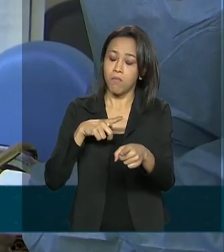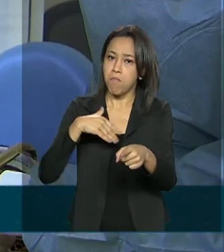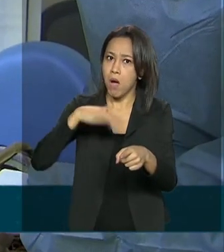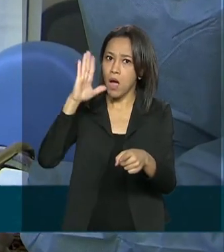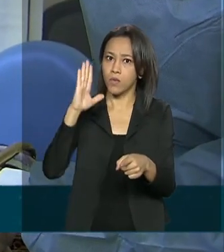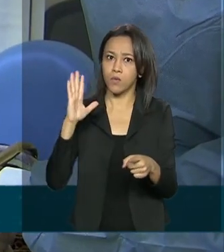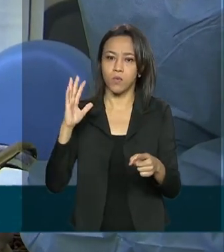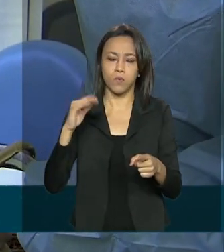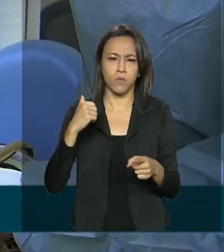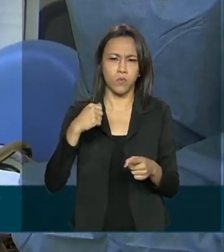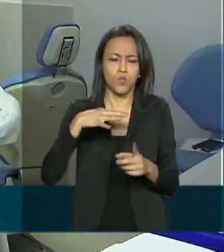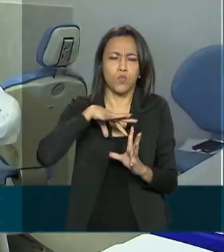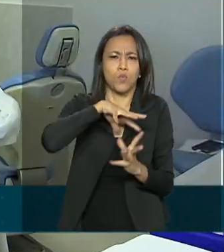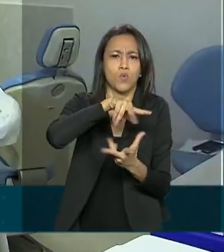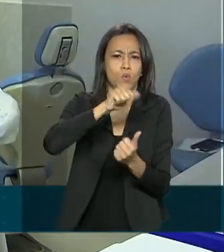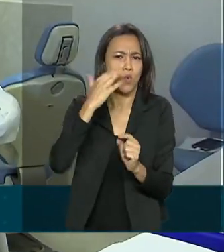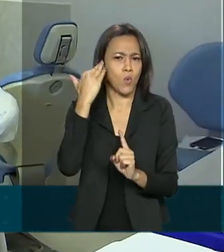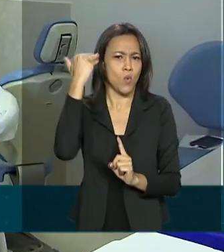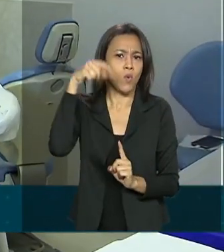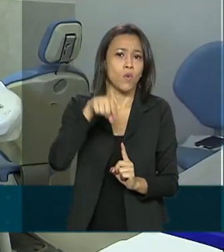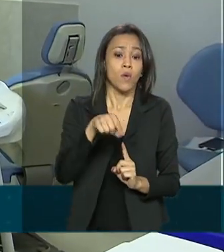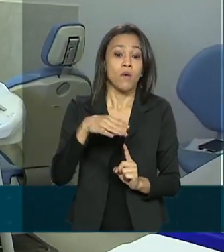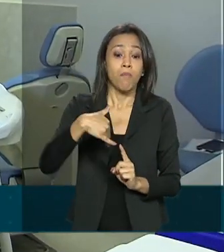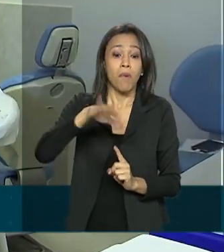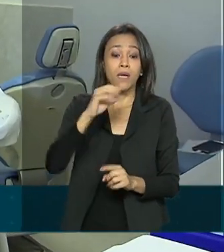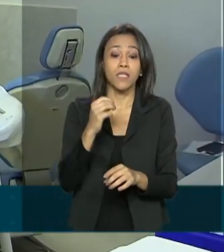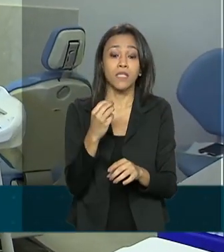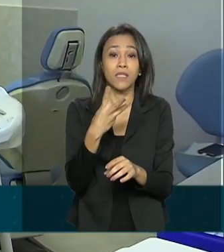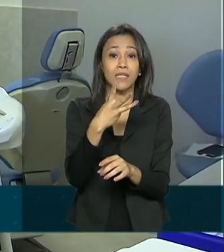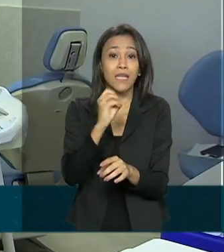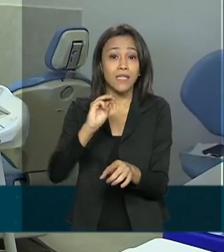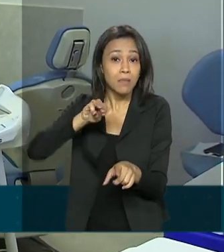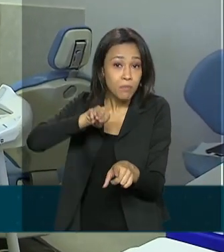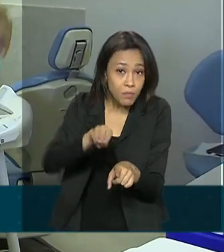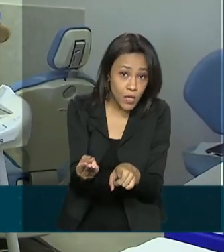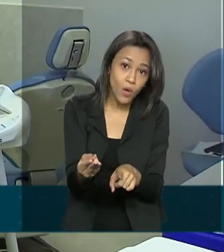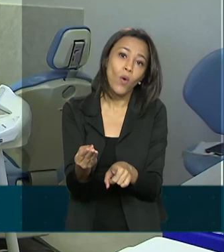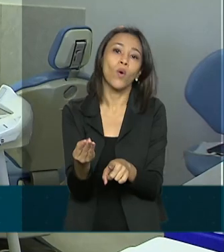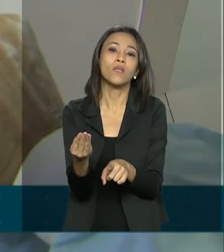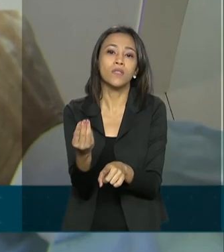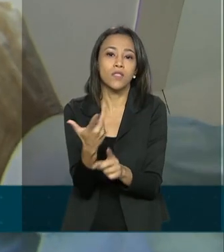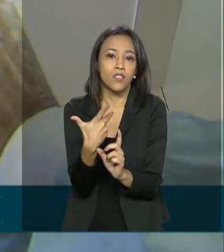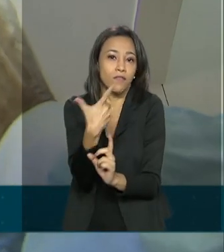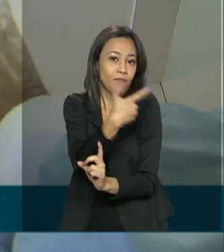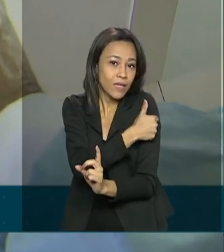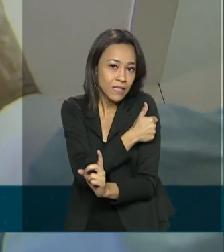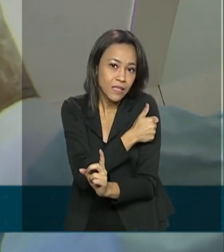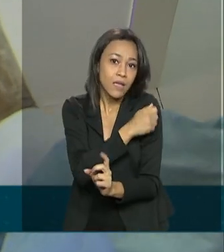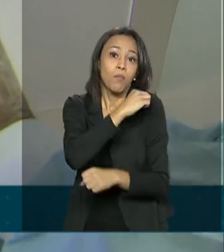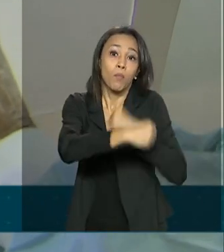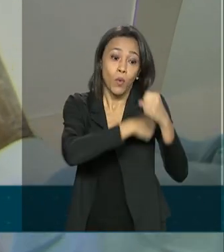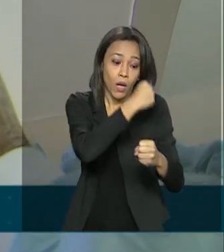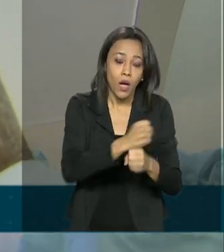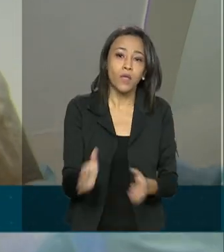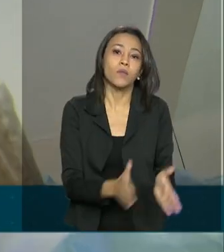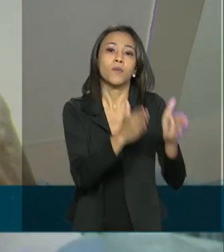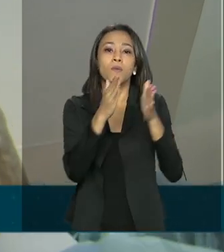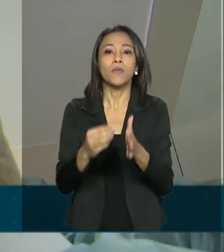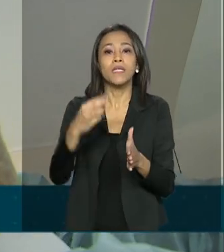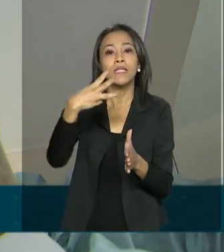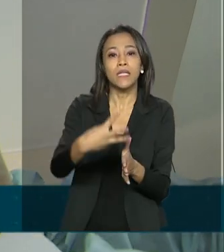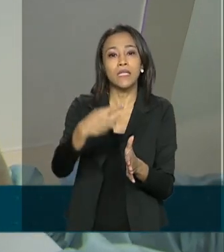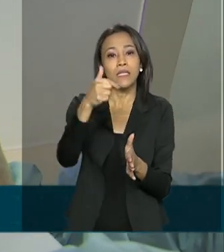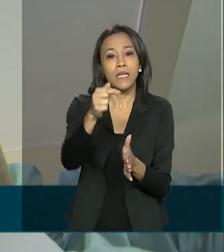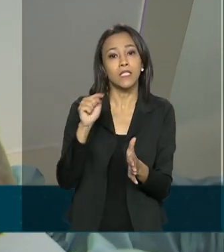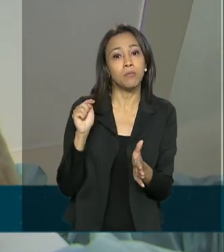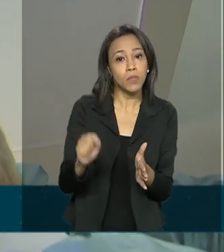mundo. São mais de 300 milhões de doses de vacina distribuídas anualmente e 37 mil postos de